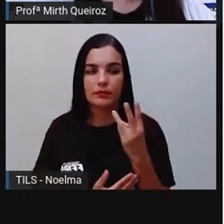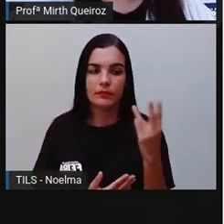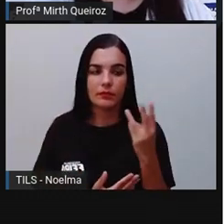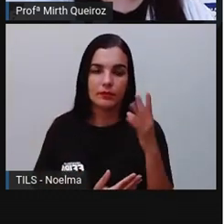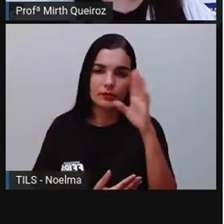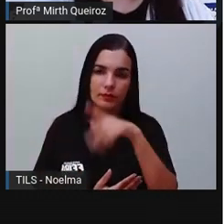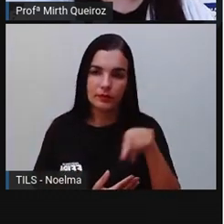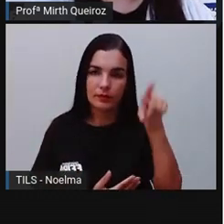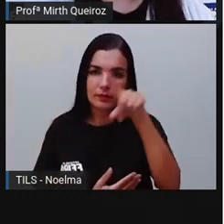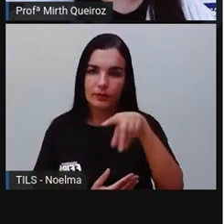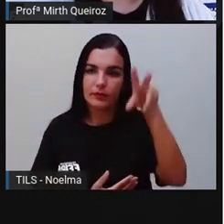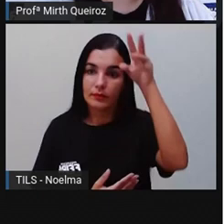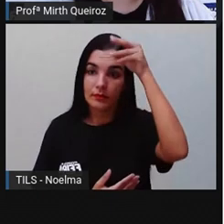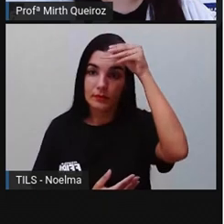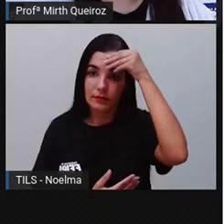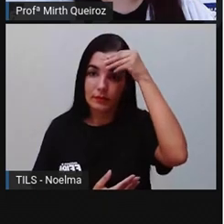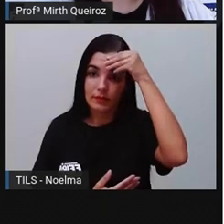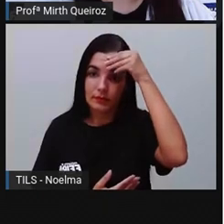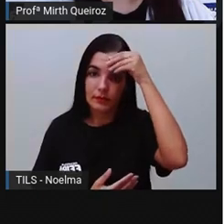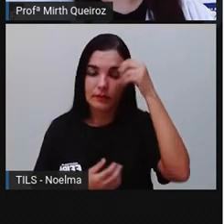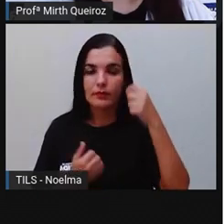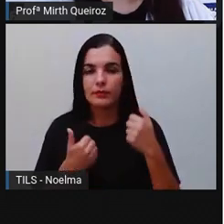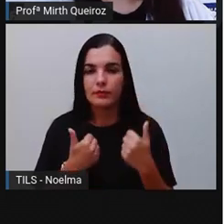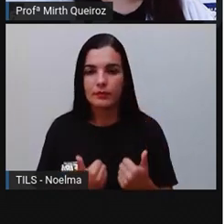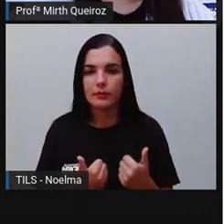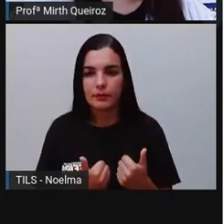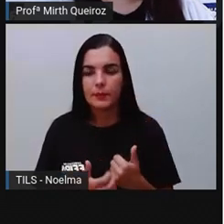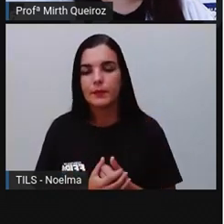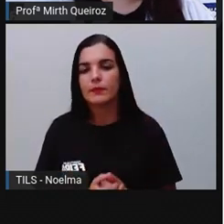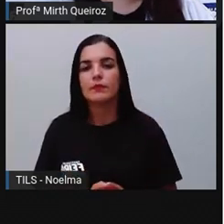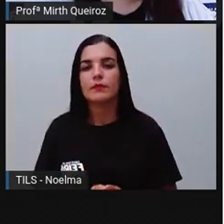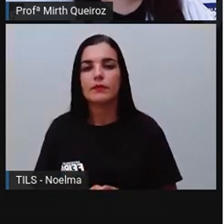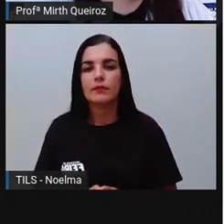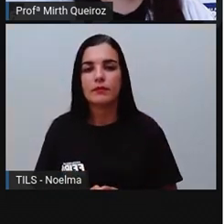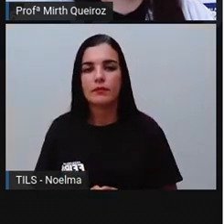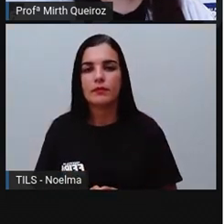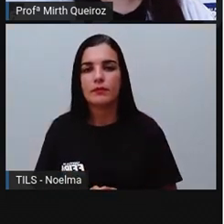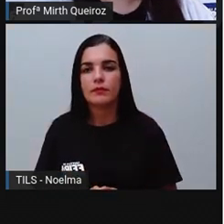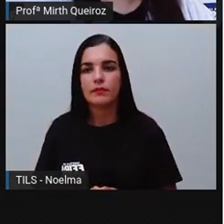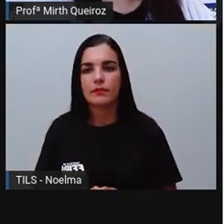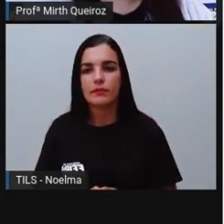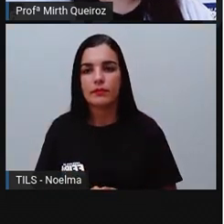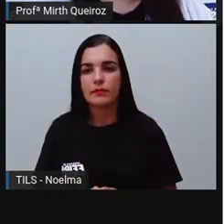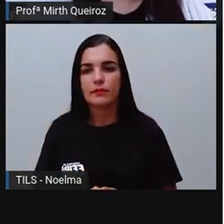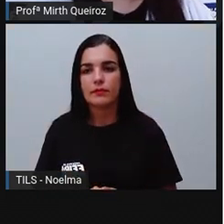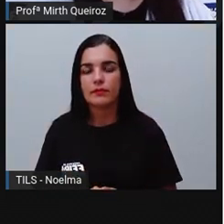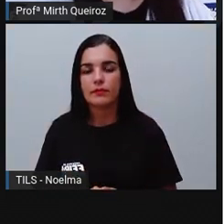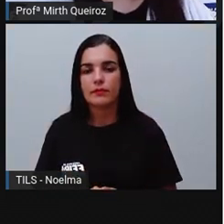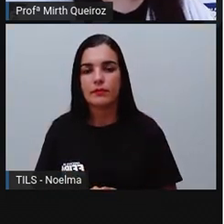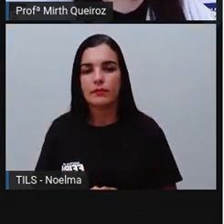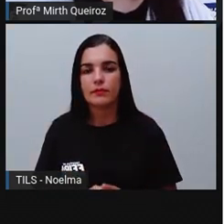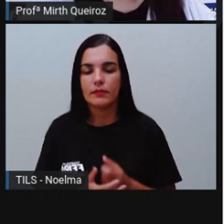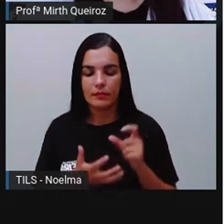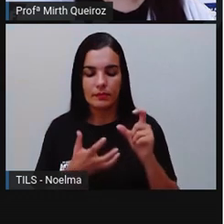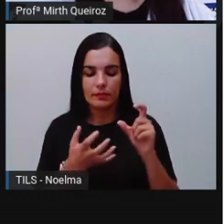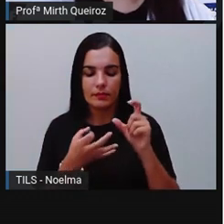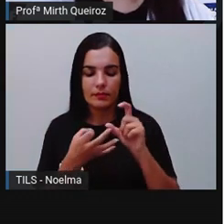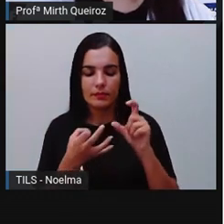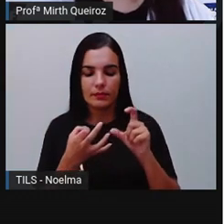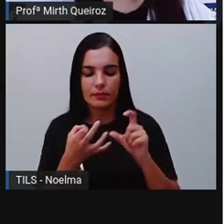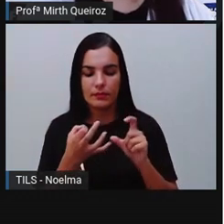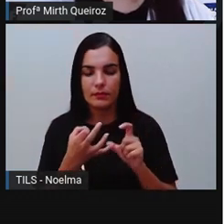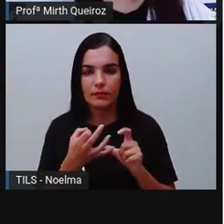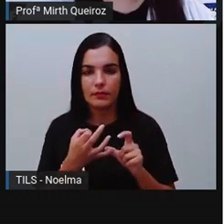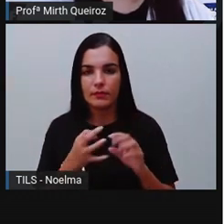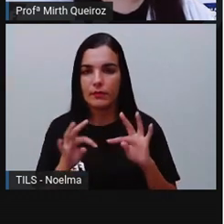Entenderam? Penúltima sílaba. Antepenúltima sílaba. E última sílaba são, nesse